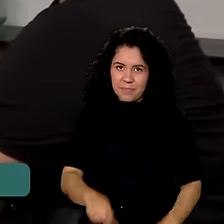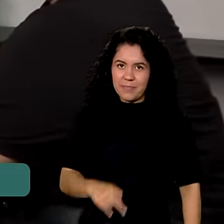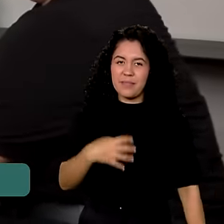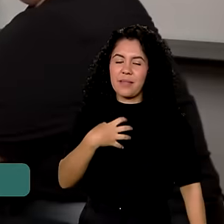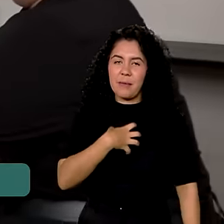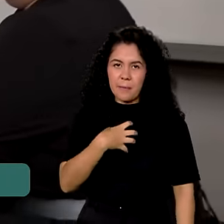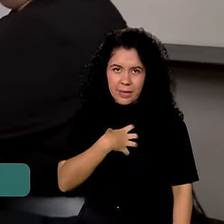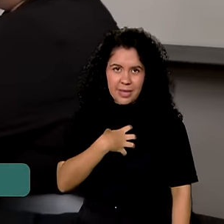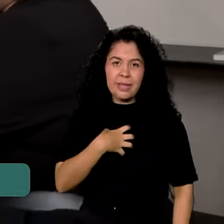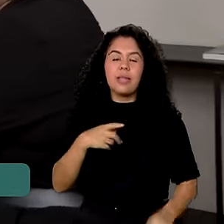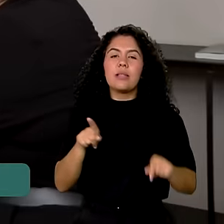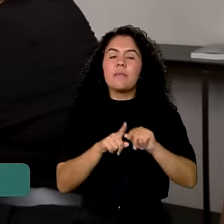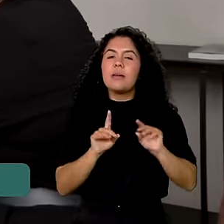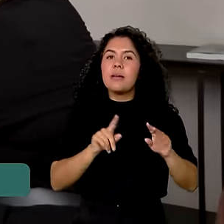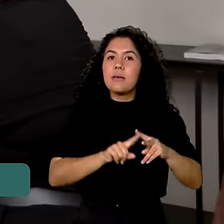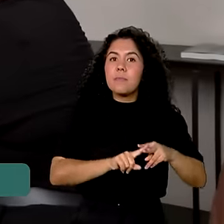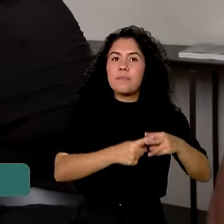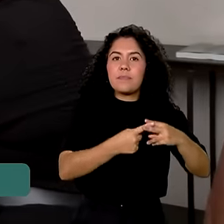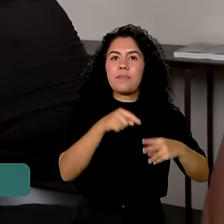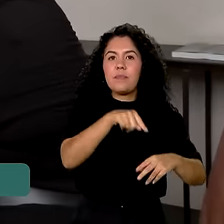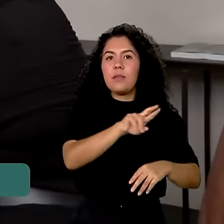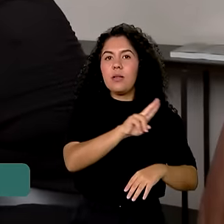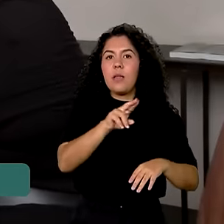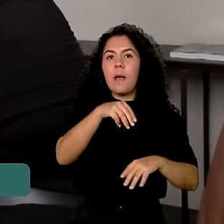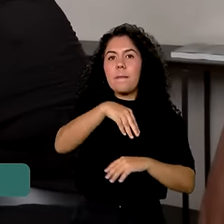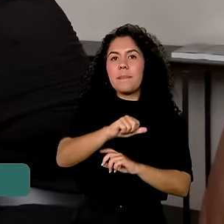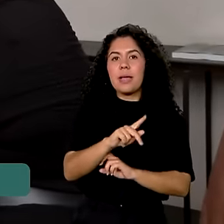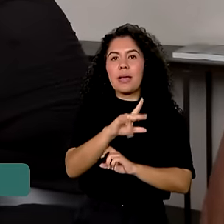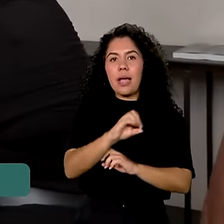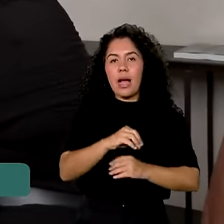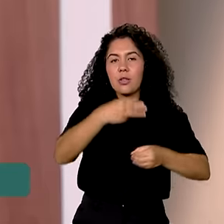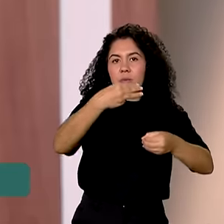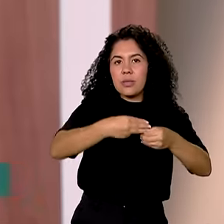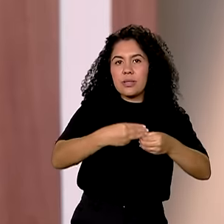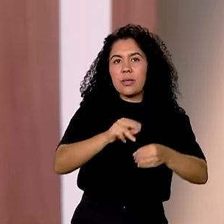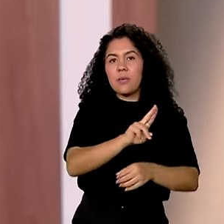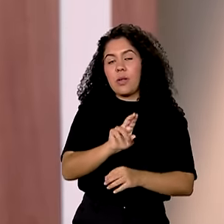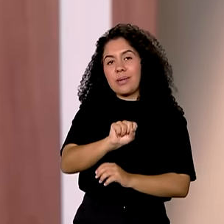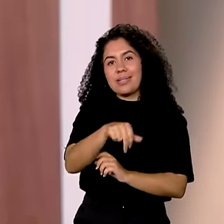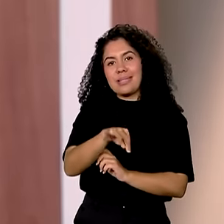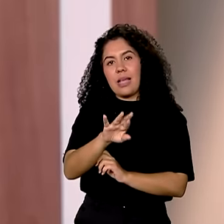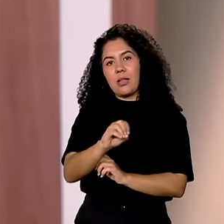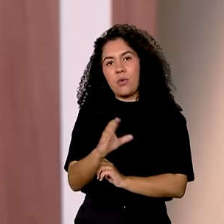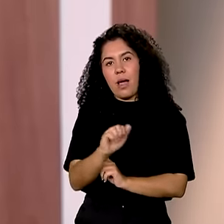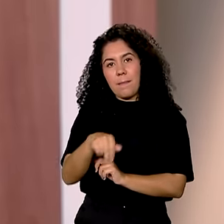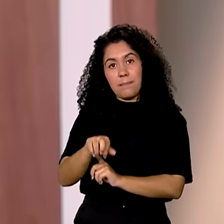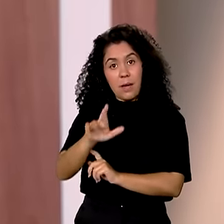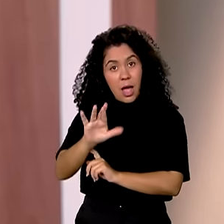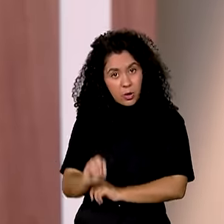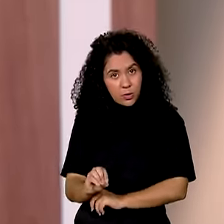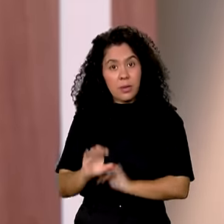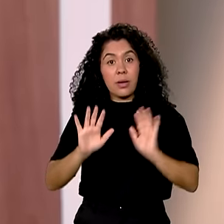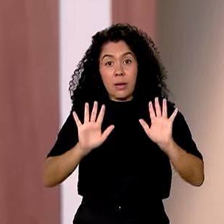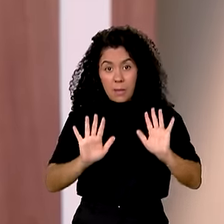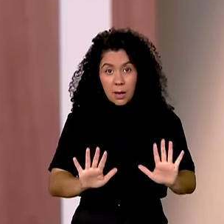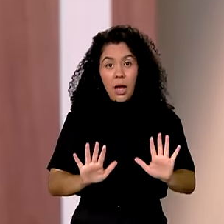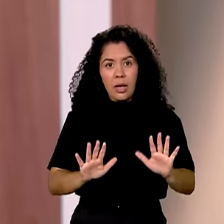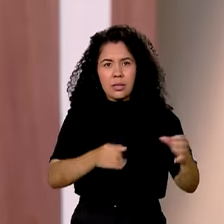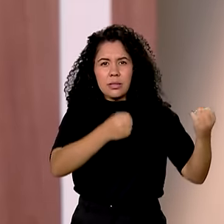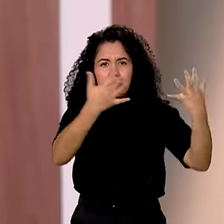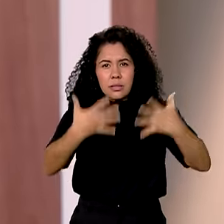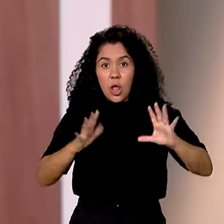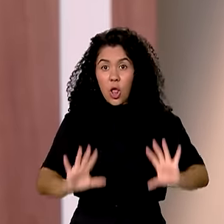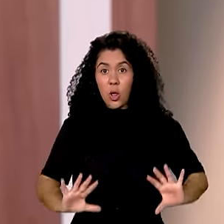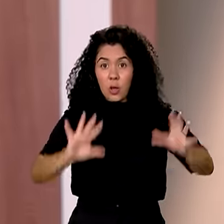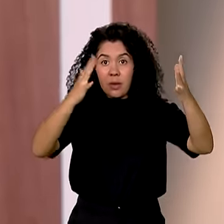especial a restauração do mercado do município de Santo Amaro. E lembrando que após participar dessas comemorações